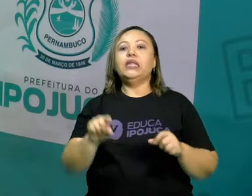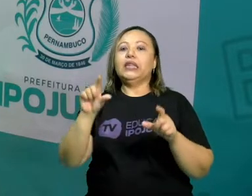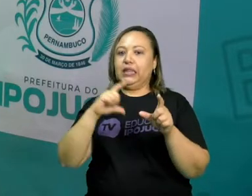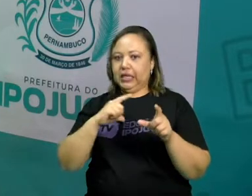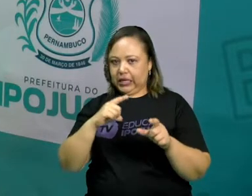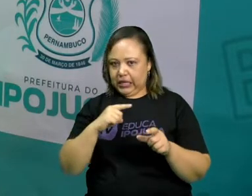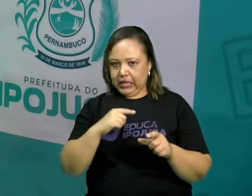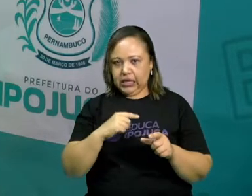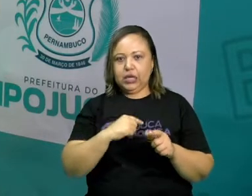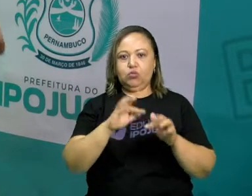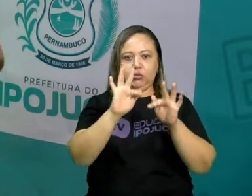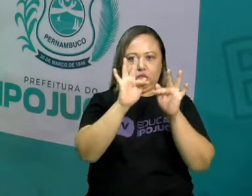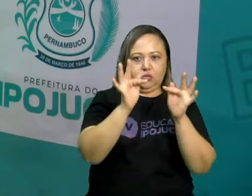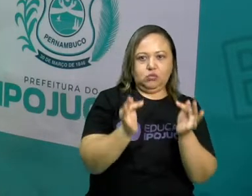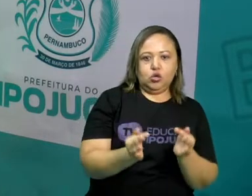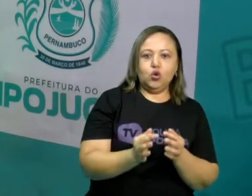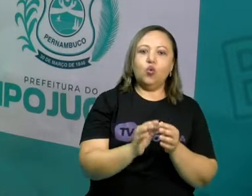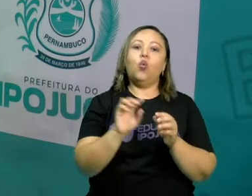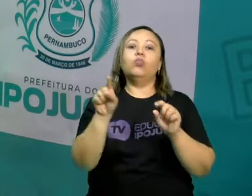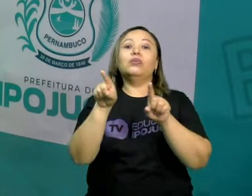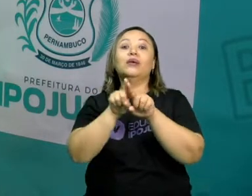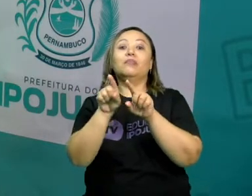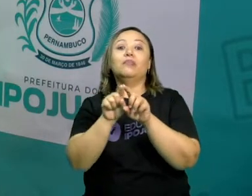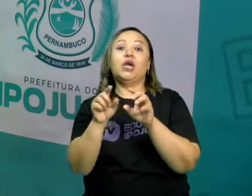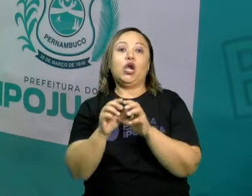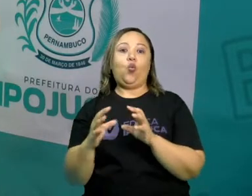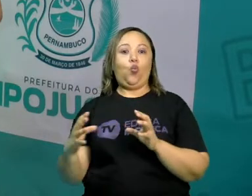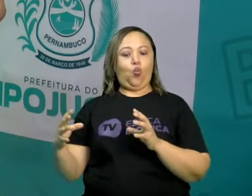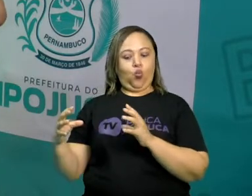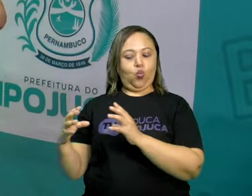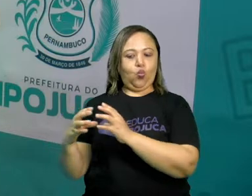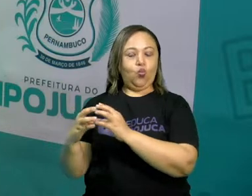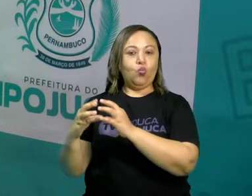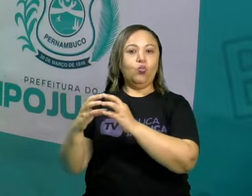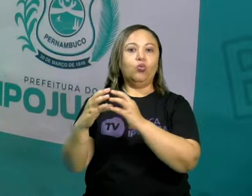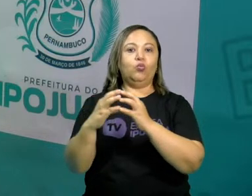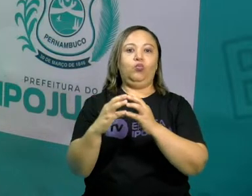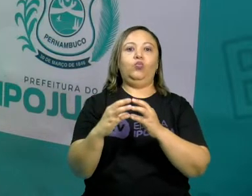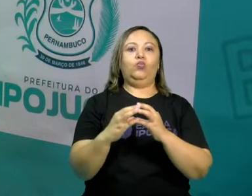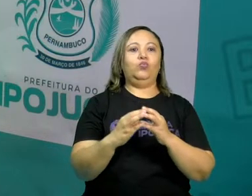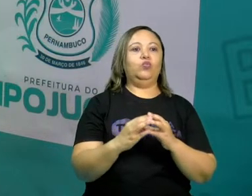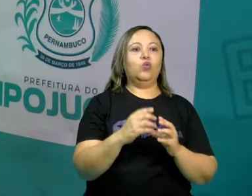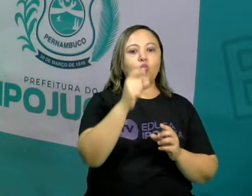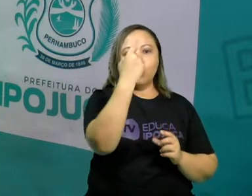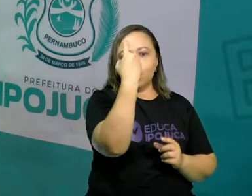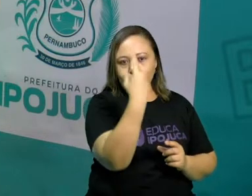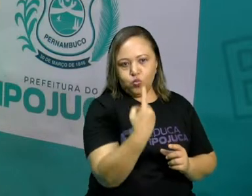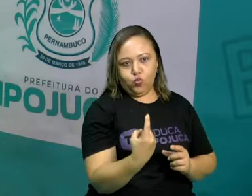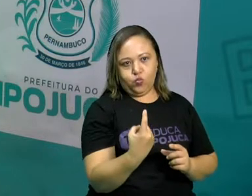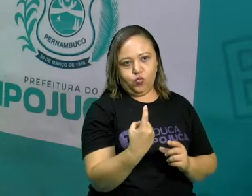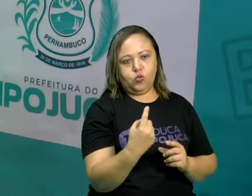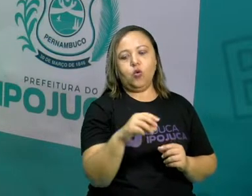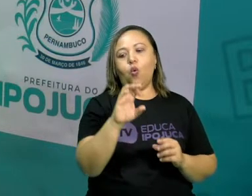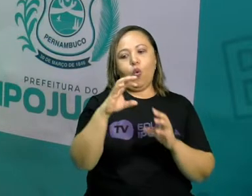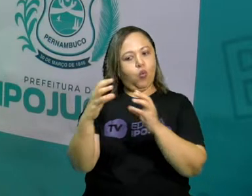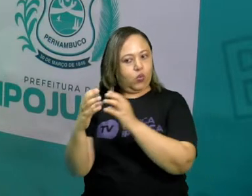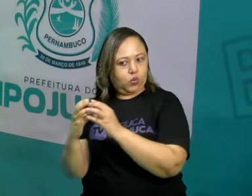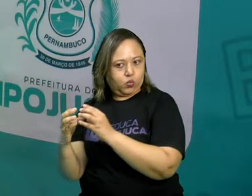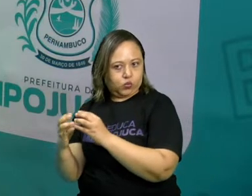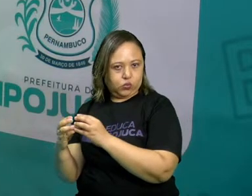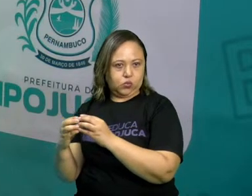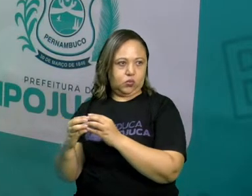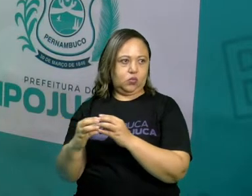como no plural. Porque se eu estou falando de uma pessoa, é Maria